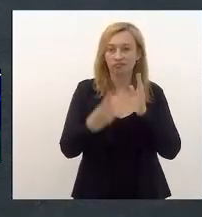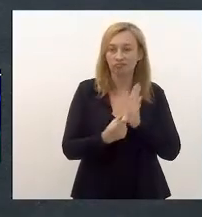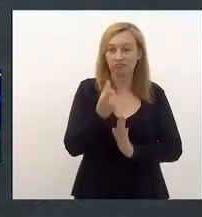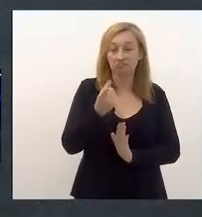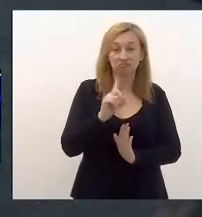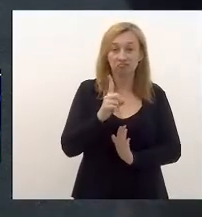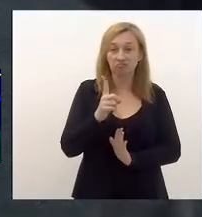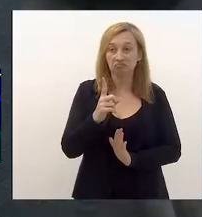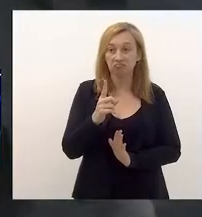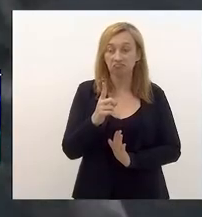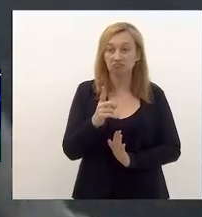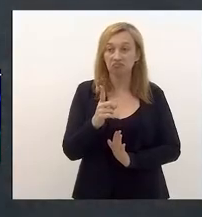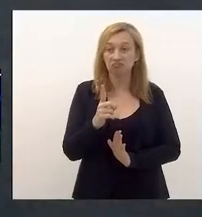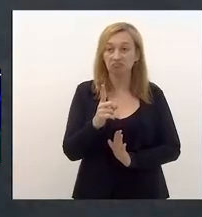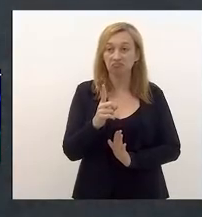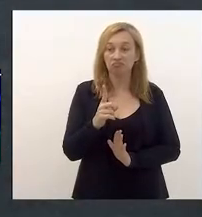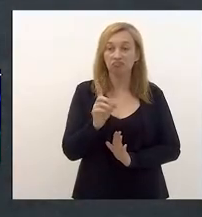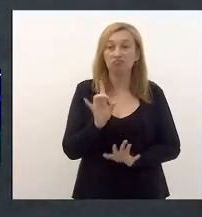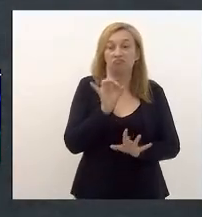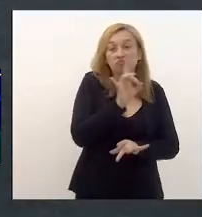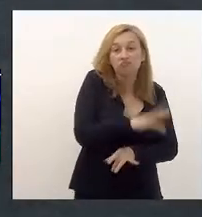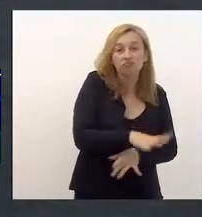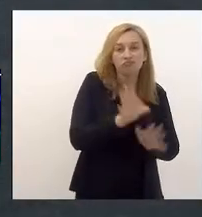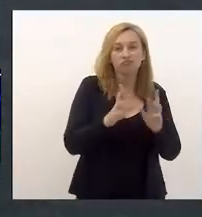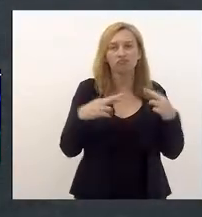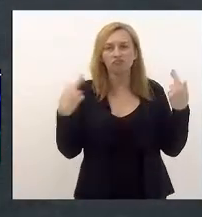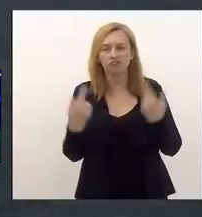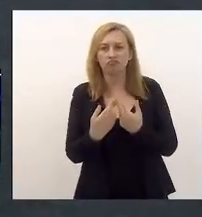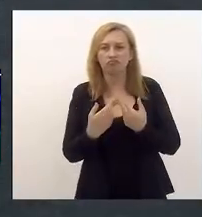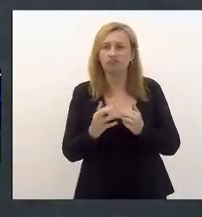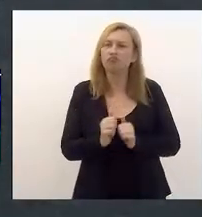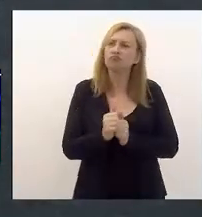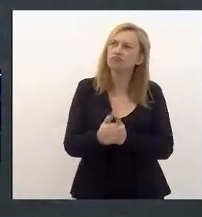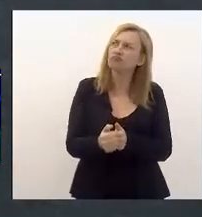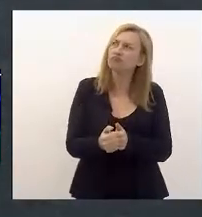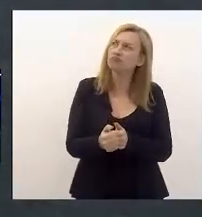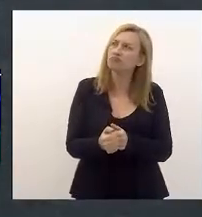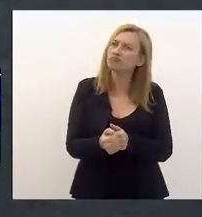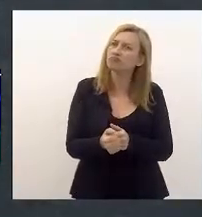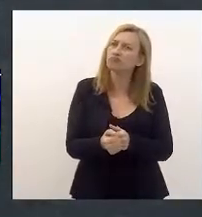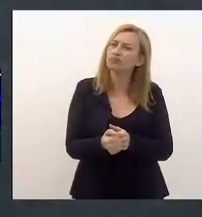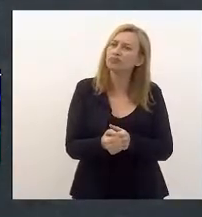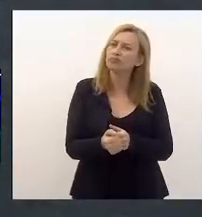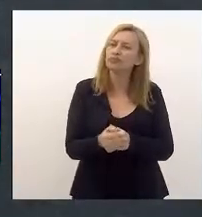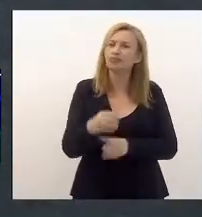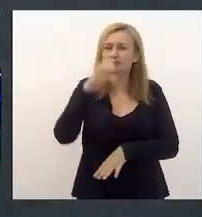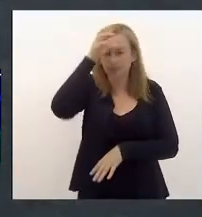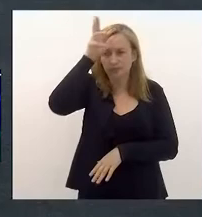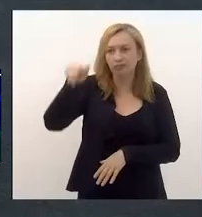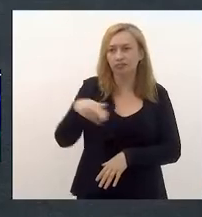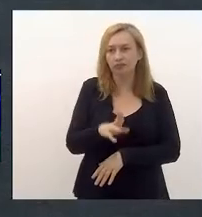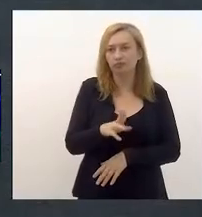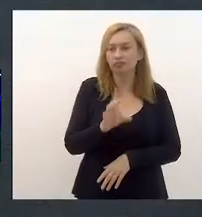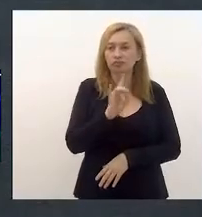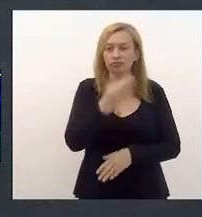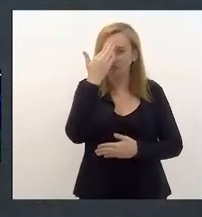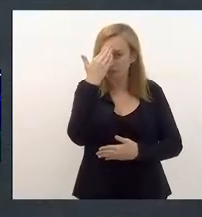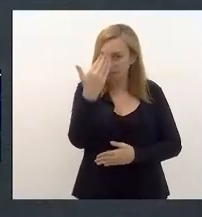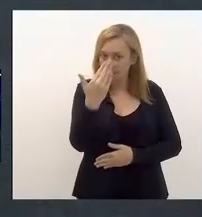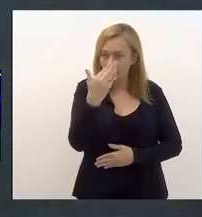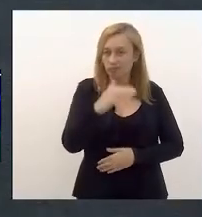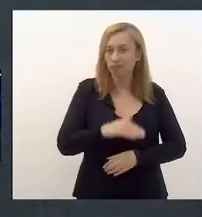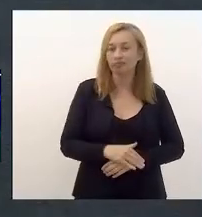participei da última sessão que foi conduzida pela Tia Ju. Só agradecer